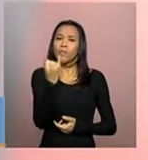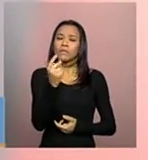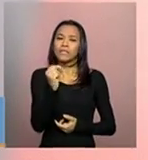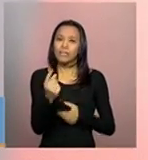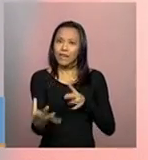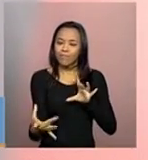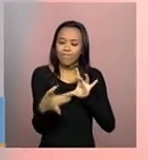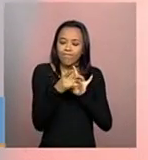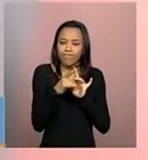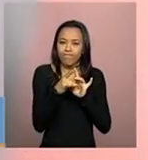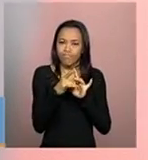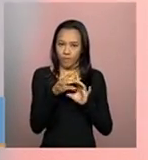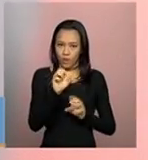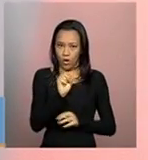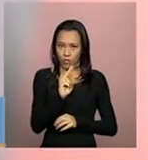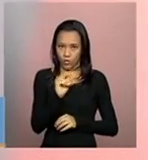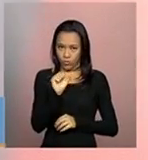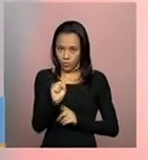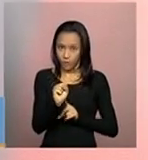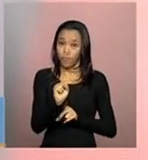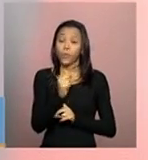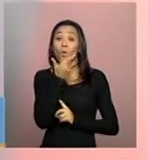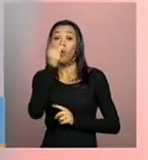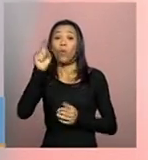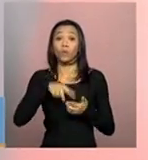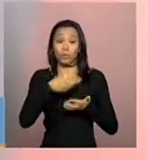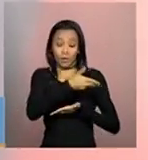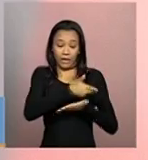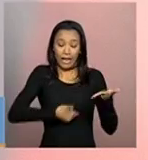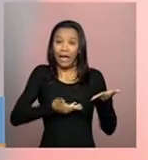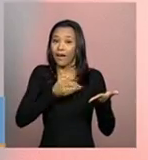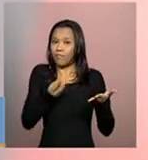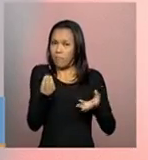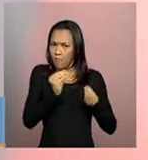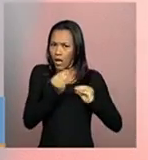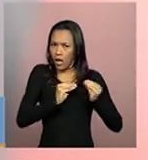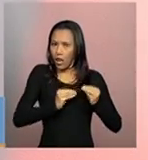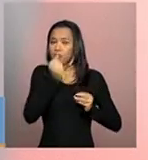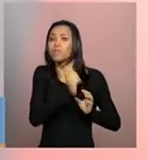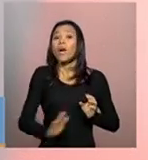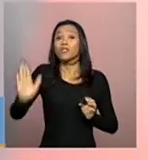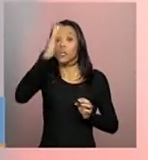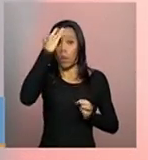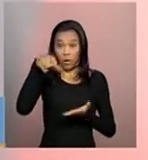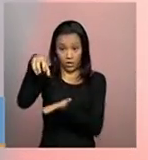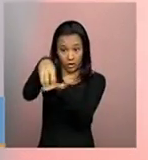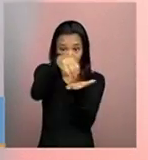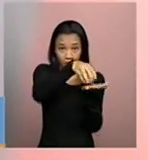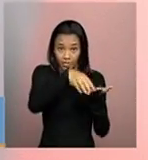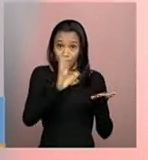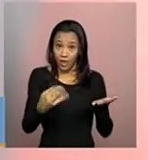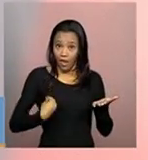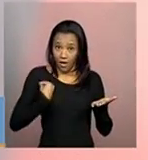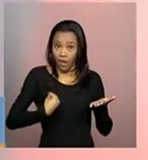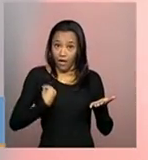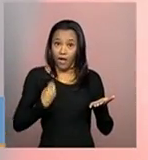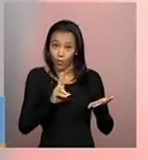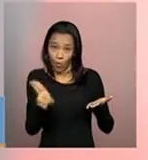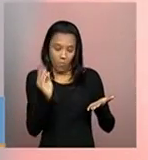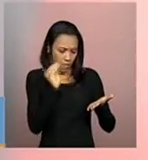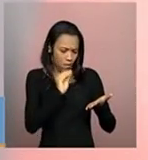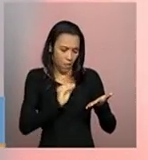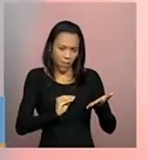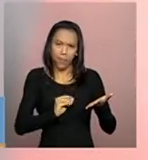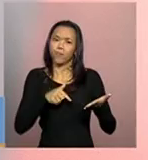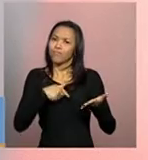Assistência Social. Uma segunda forma é o Cadastro Nacional. Uma entidade que está no Cadastro Nacional, ela está vinculada ao Sistema